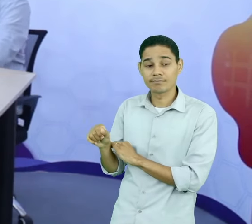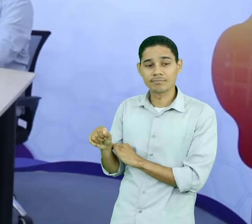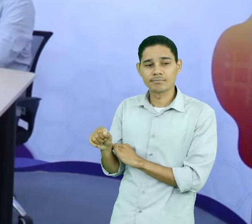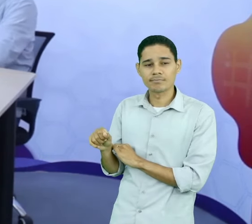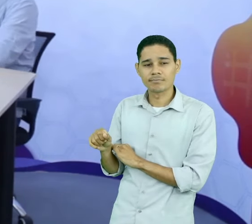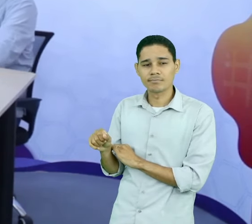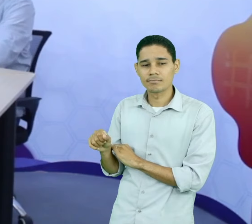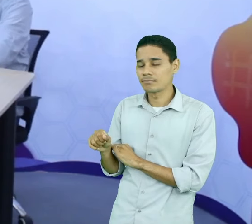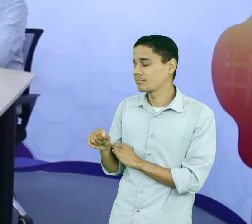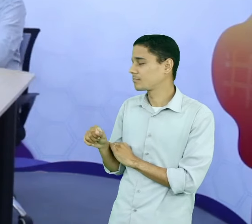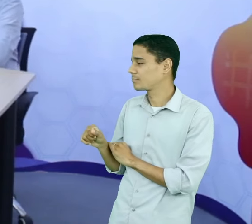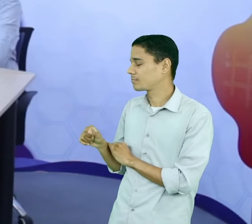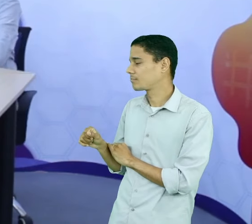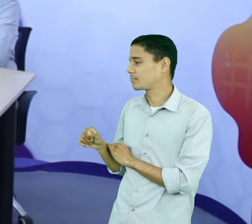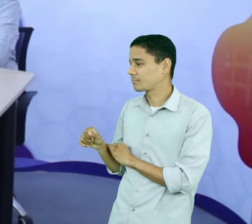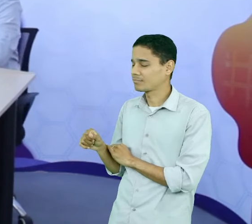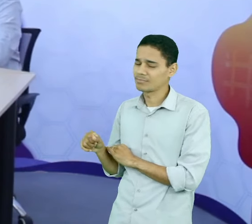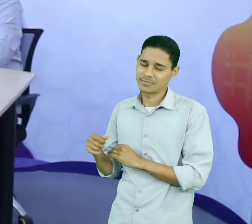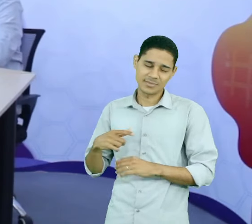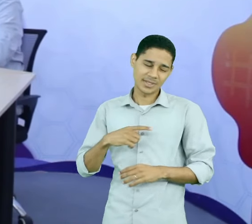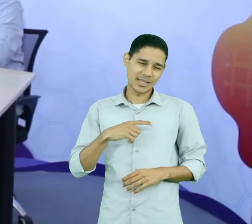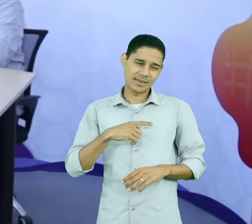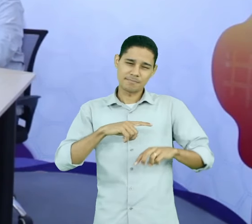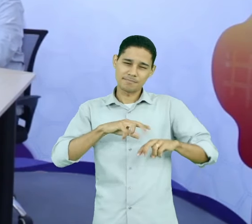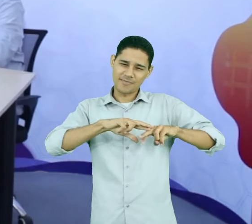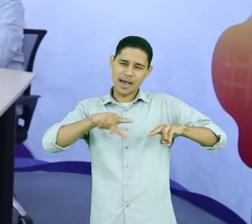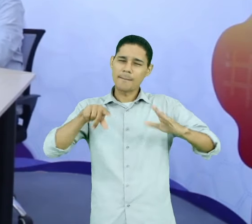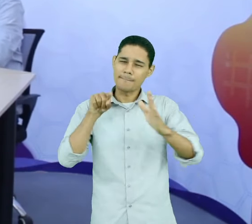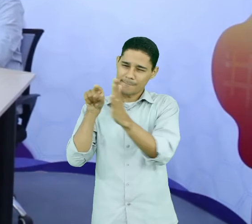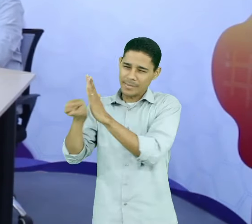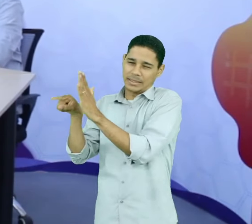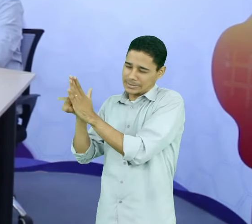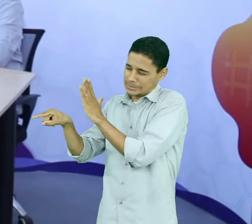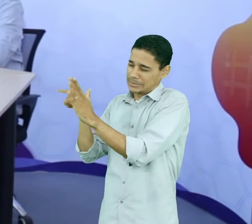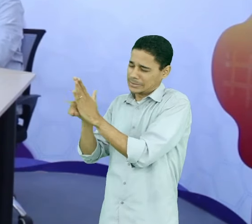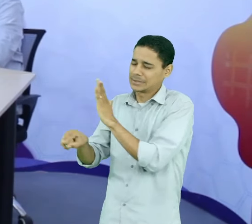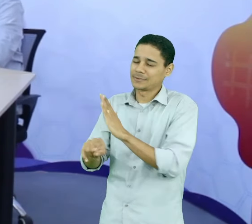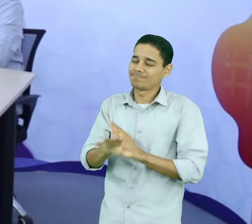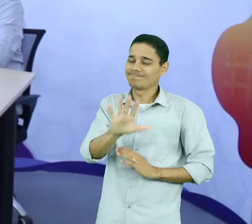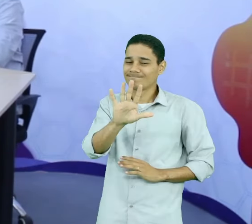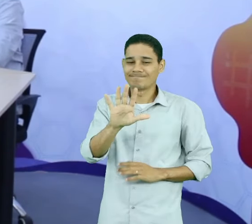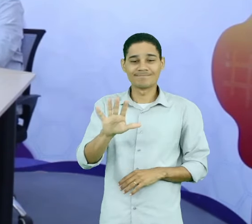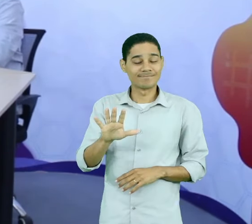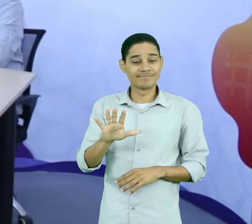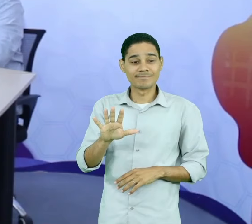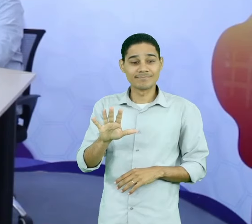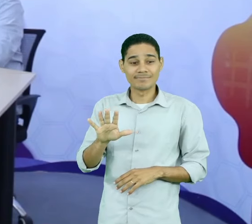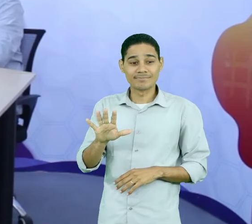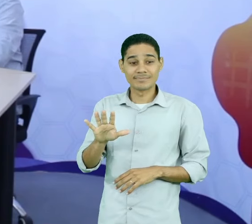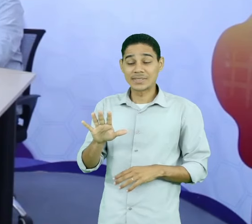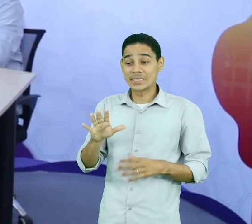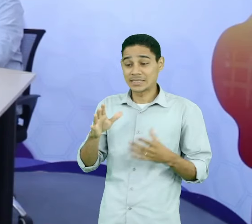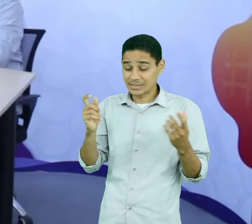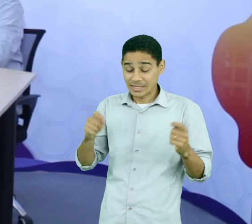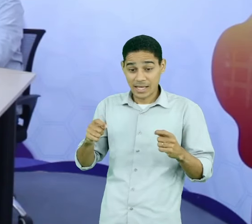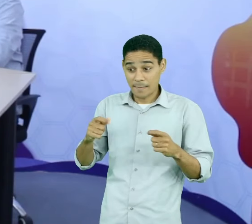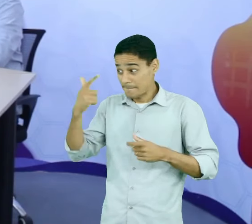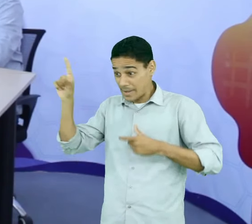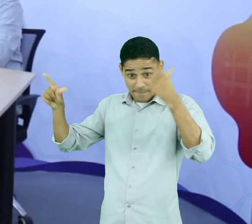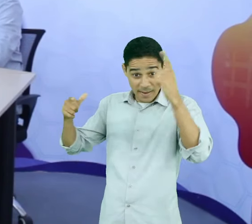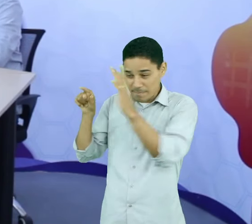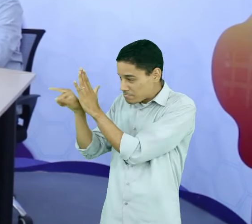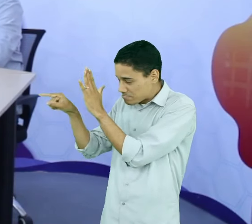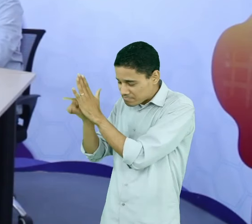a gente tem várias perguntas que a gente poderia explorar. Mas, assim,